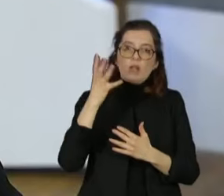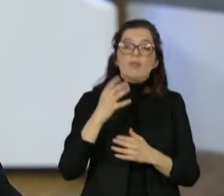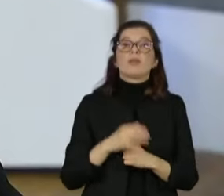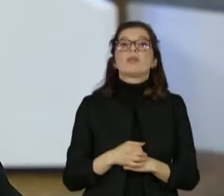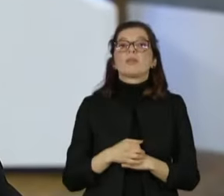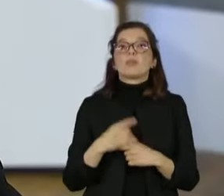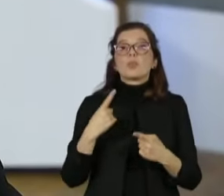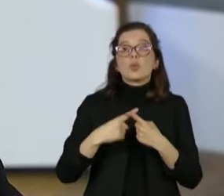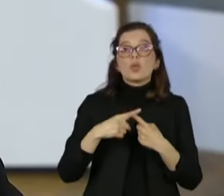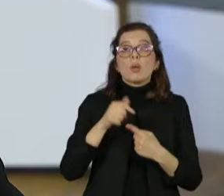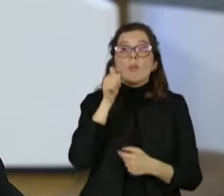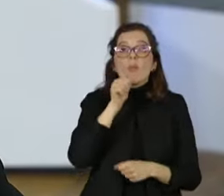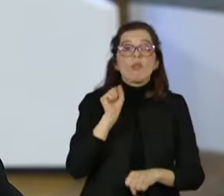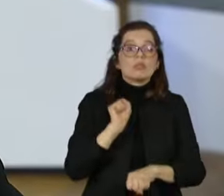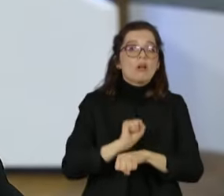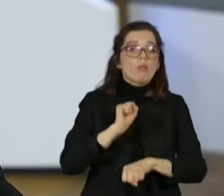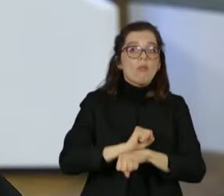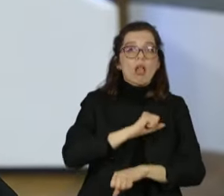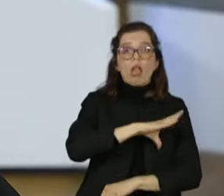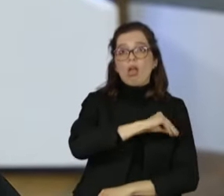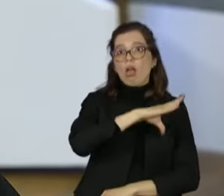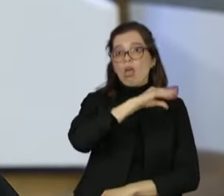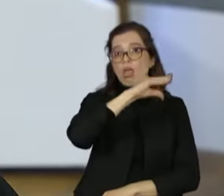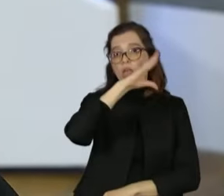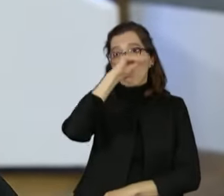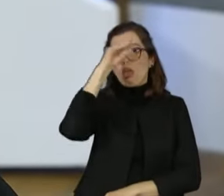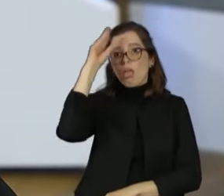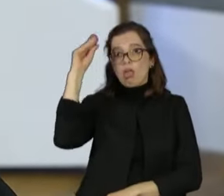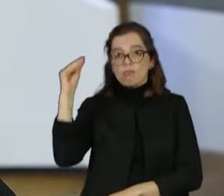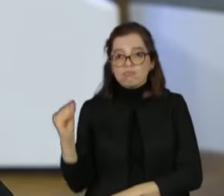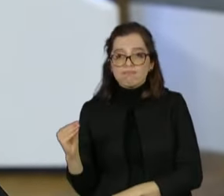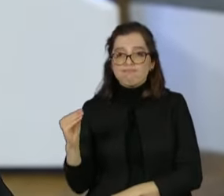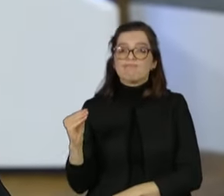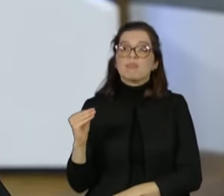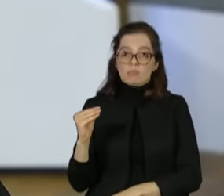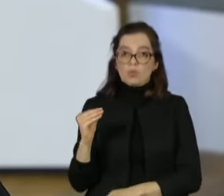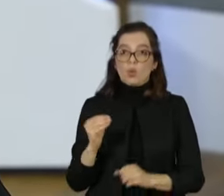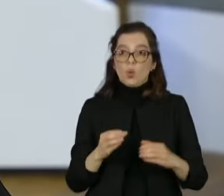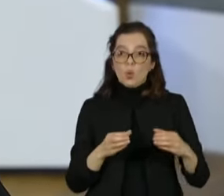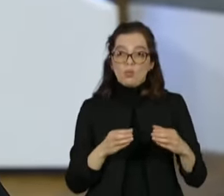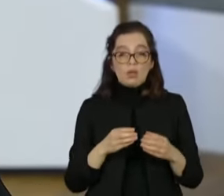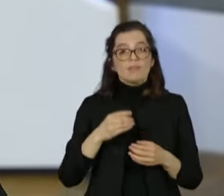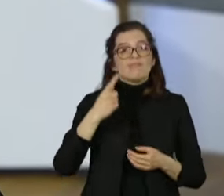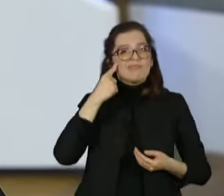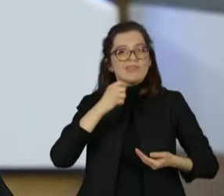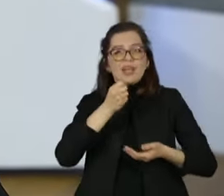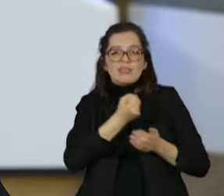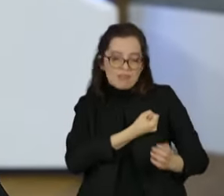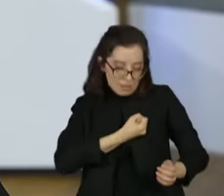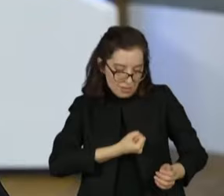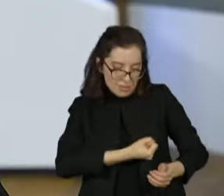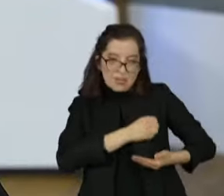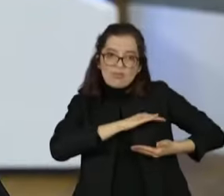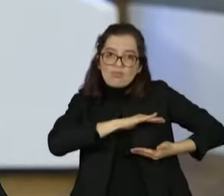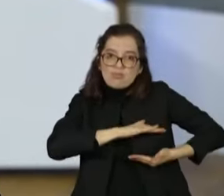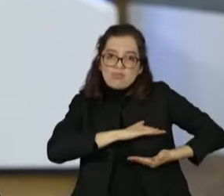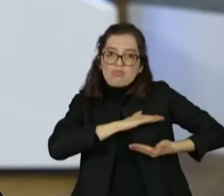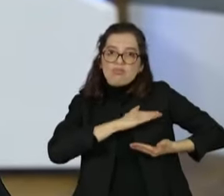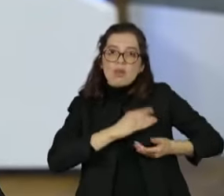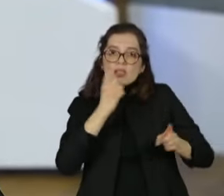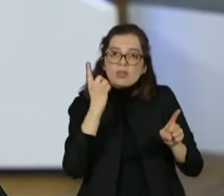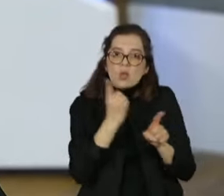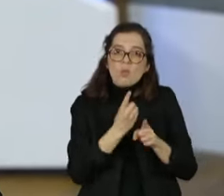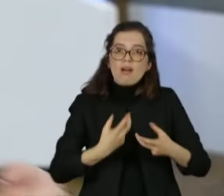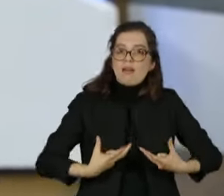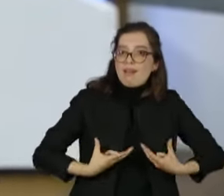porque ela demorou para fazer um exame de mamografia ou um exame de próstata para verificar um câncer, sabendo que temos equipamentos,